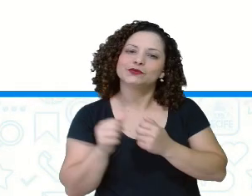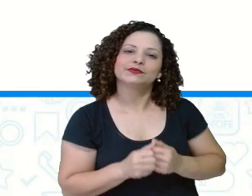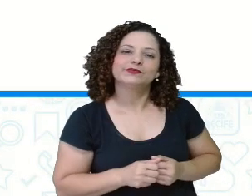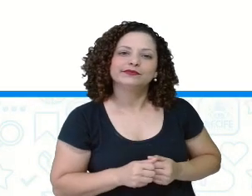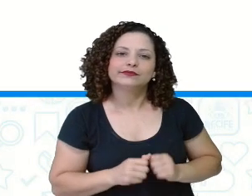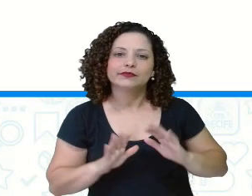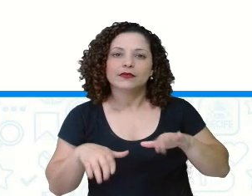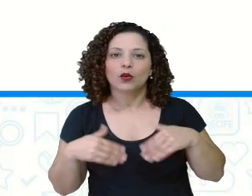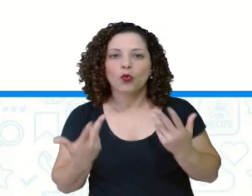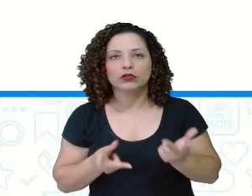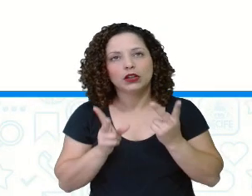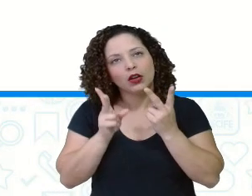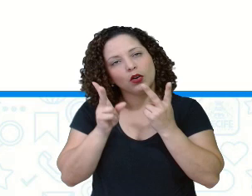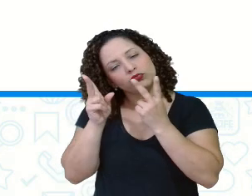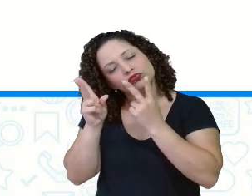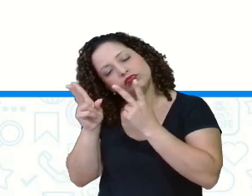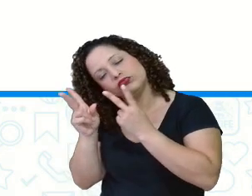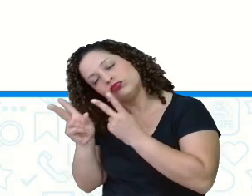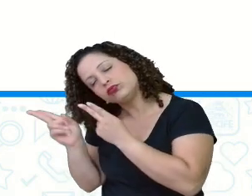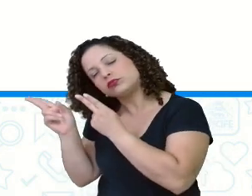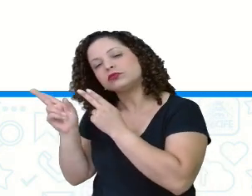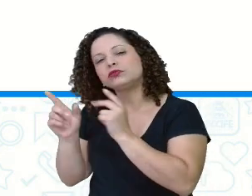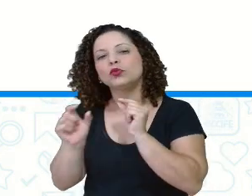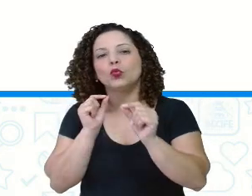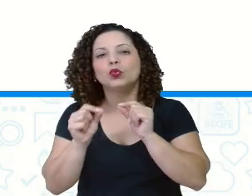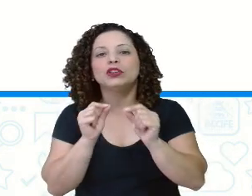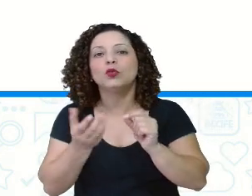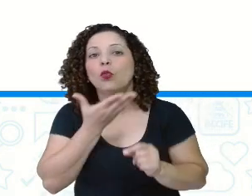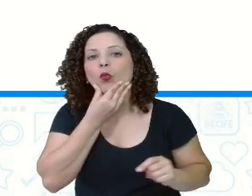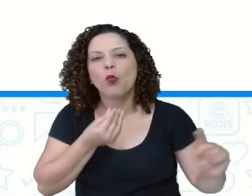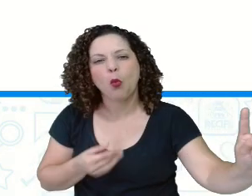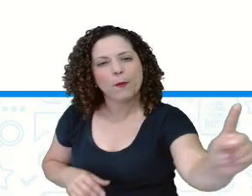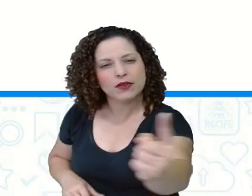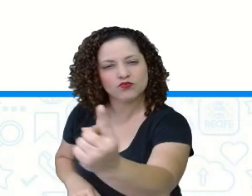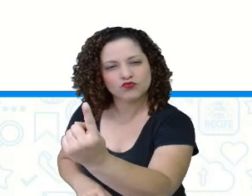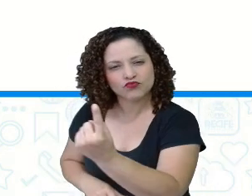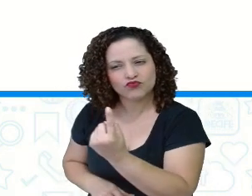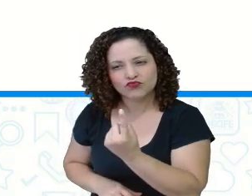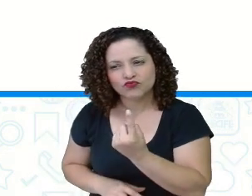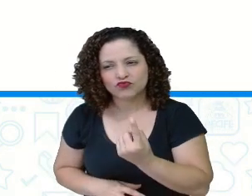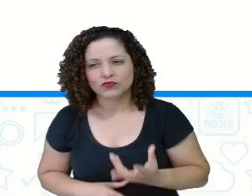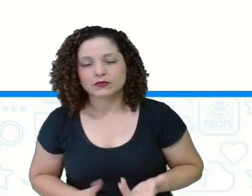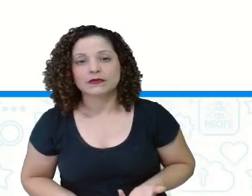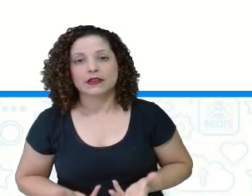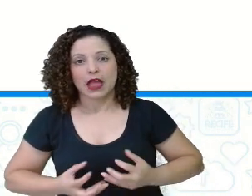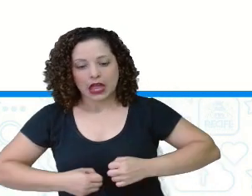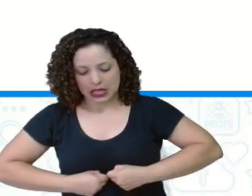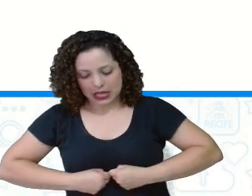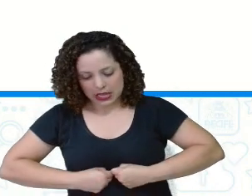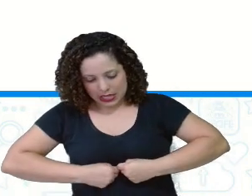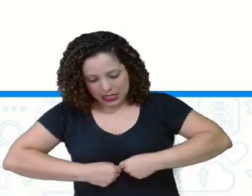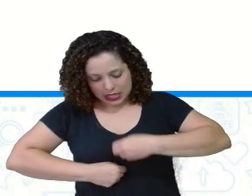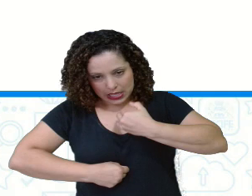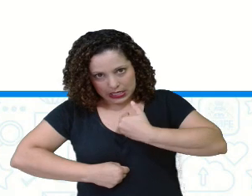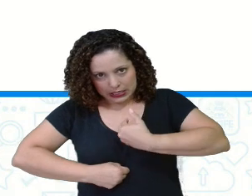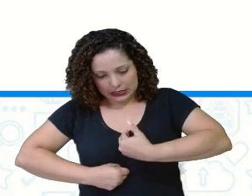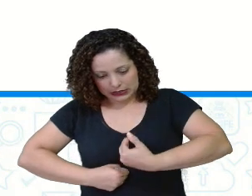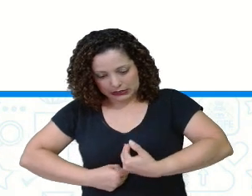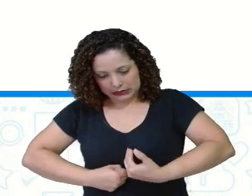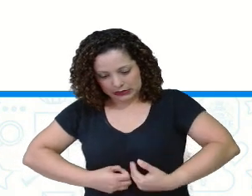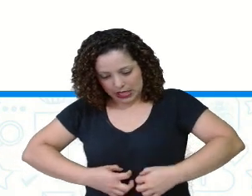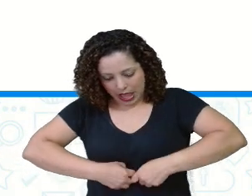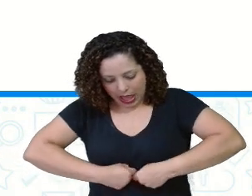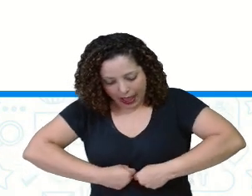sono, o que é que o caçador faz? Pega o lobo, abre a barriga dele e